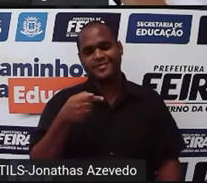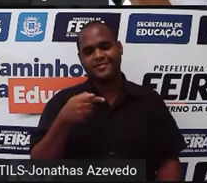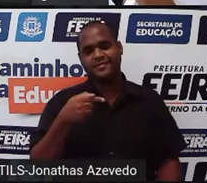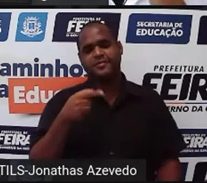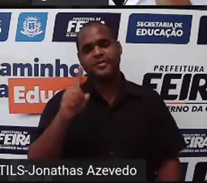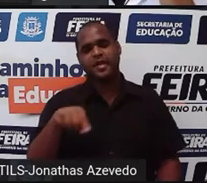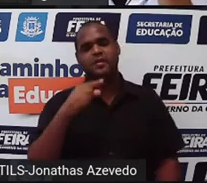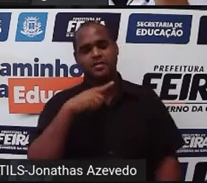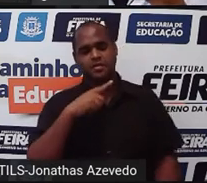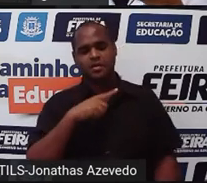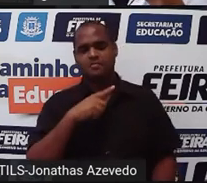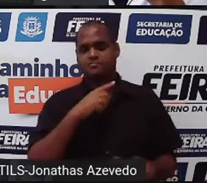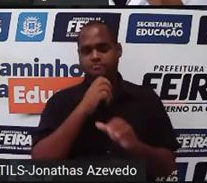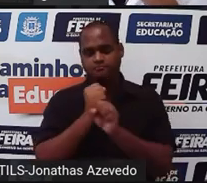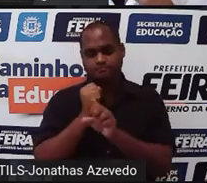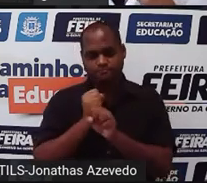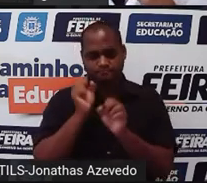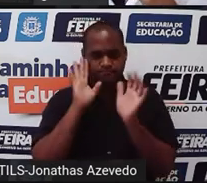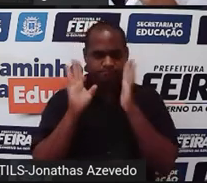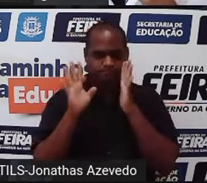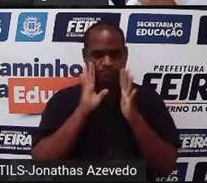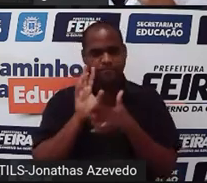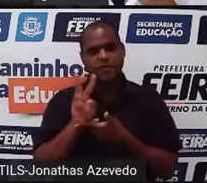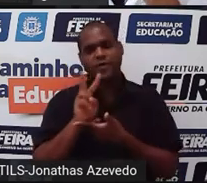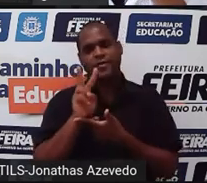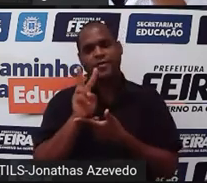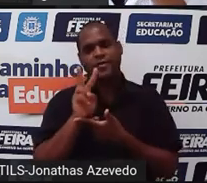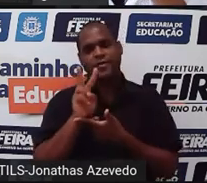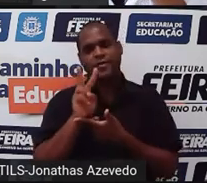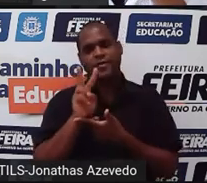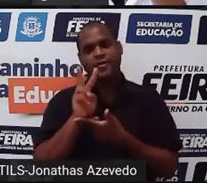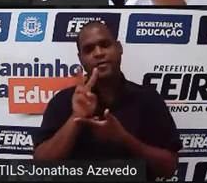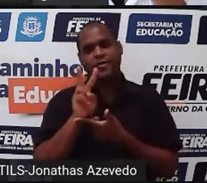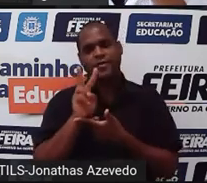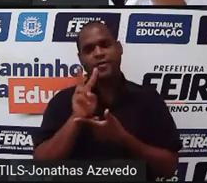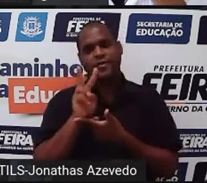E aí eu posso tentar pensar em quais são esses valores. aí